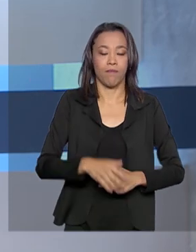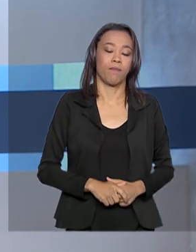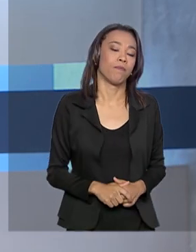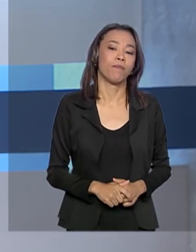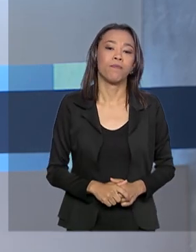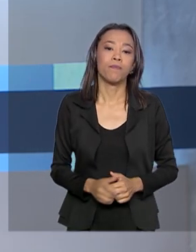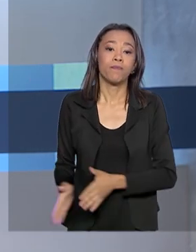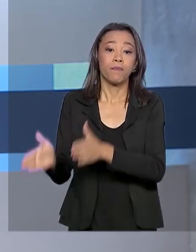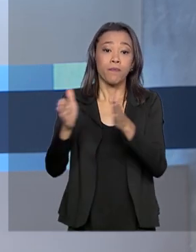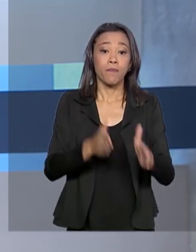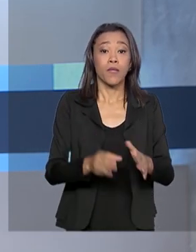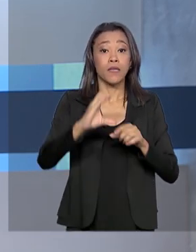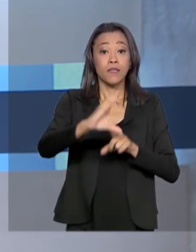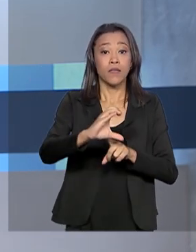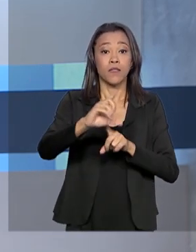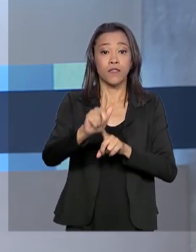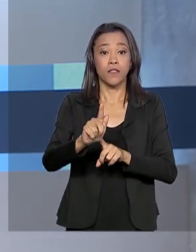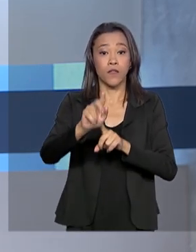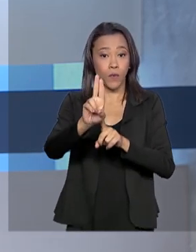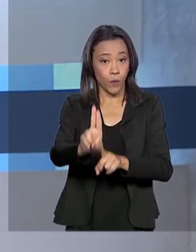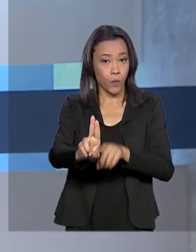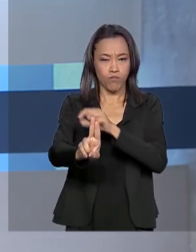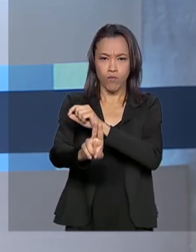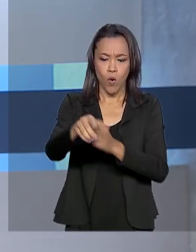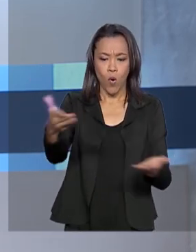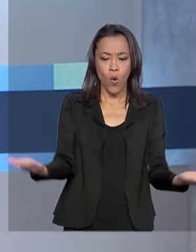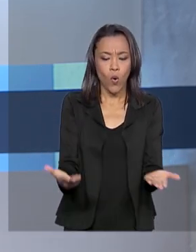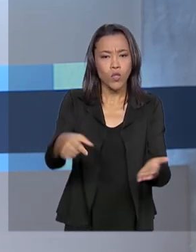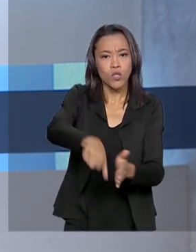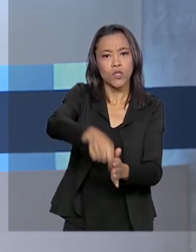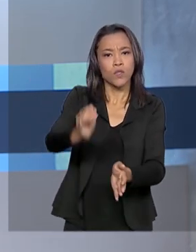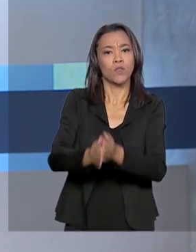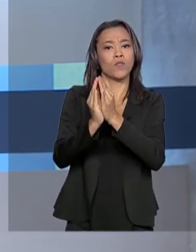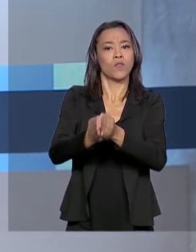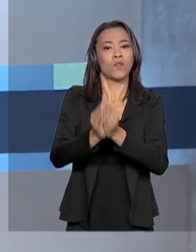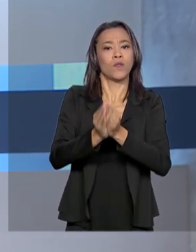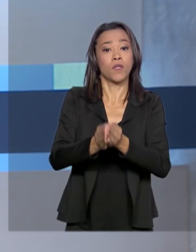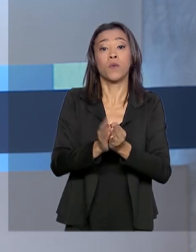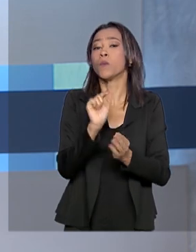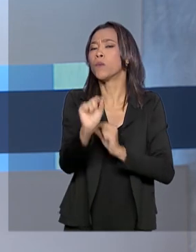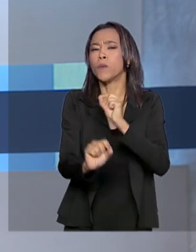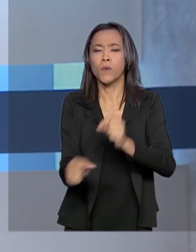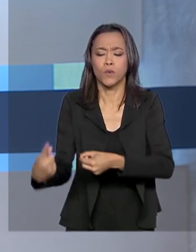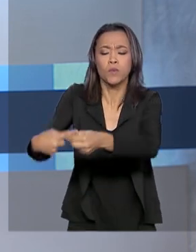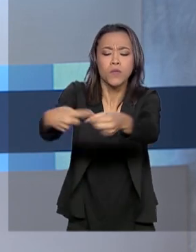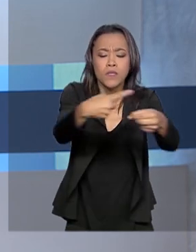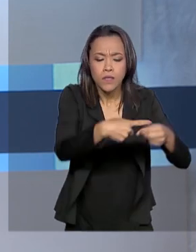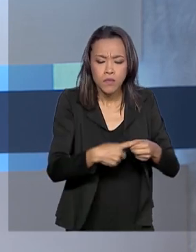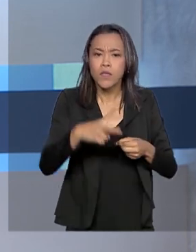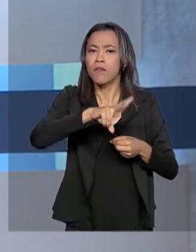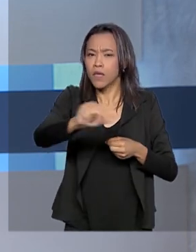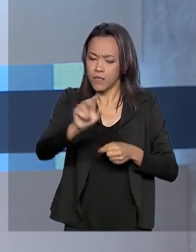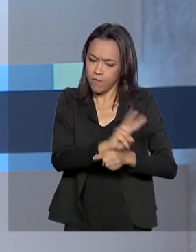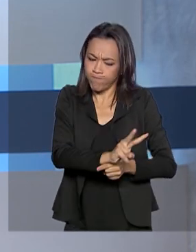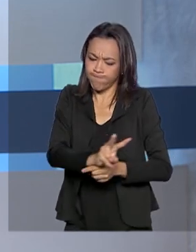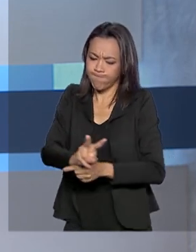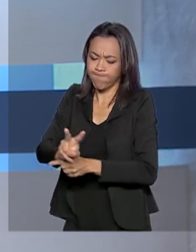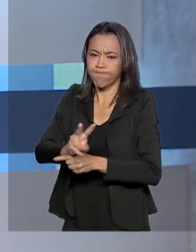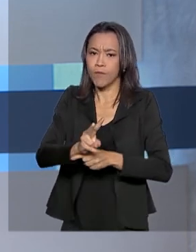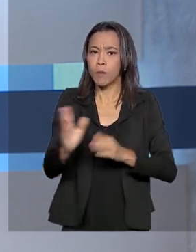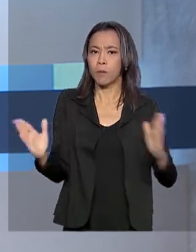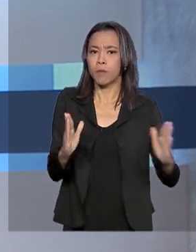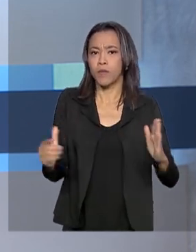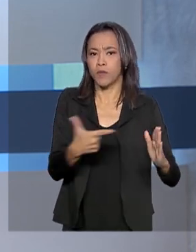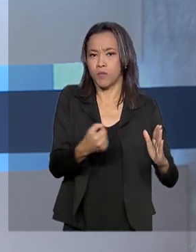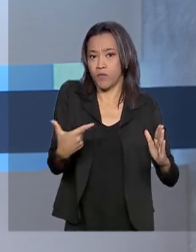A Controladoria Geral da União sorteia hoje em São Paulo os municípios que serão fiscalizados em 2020 quanto à